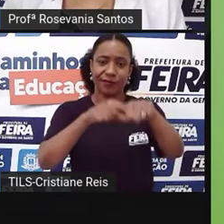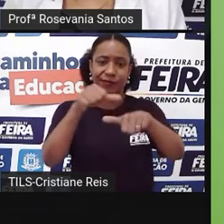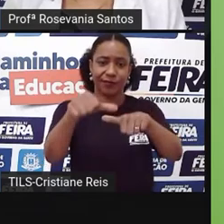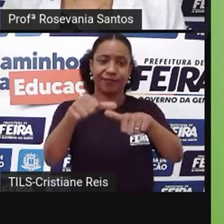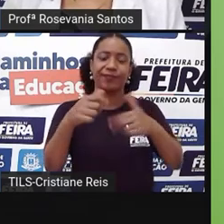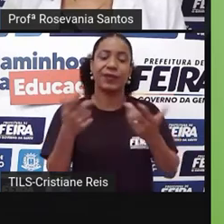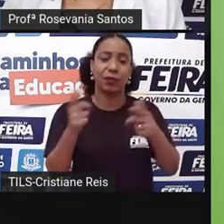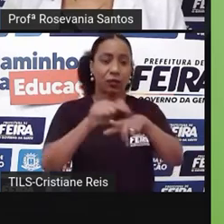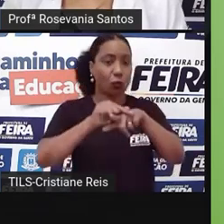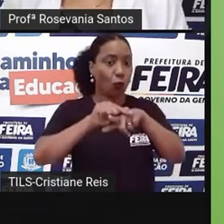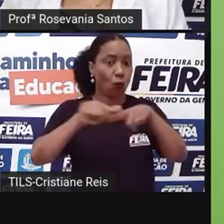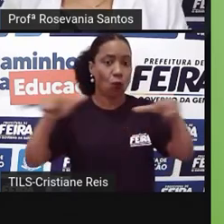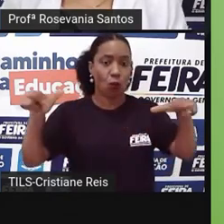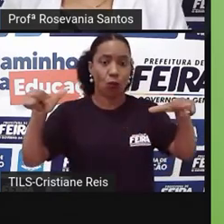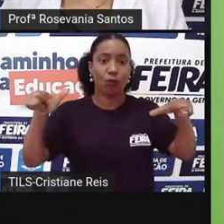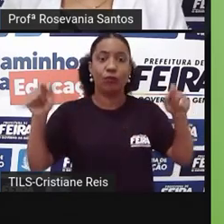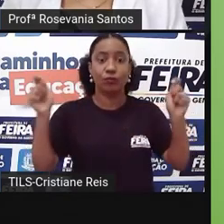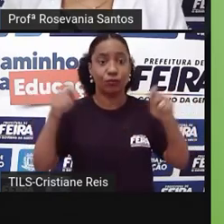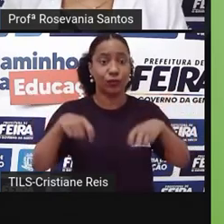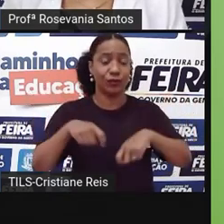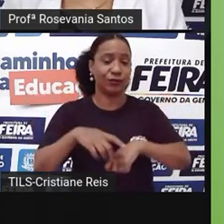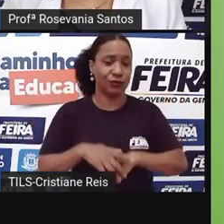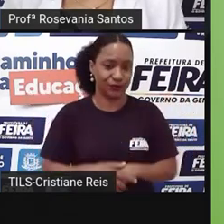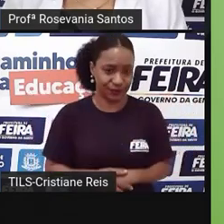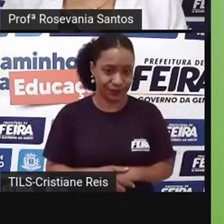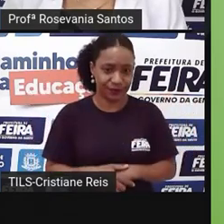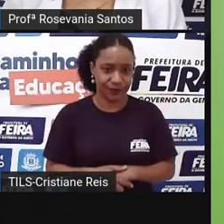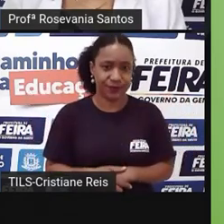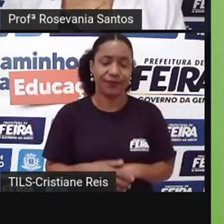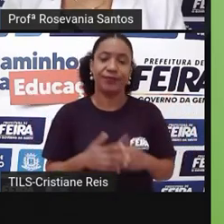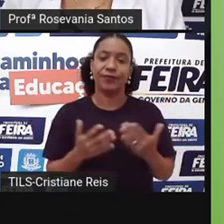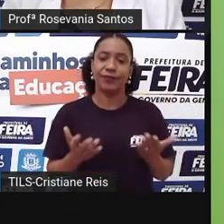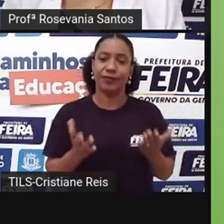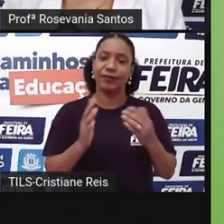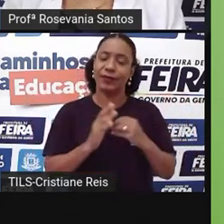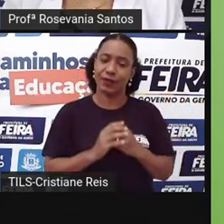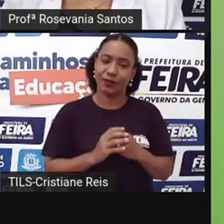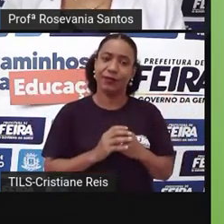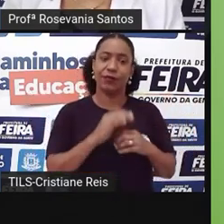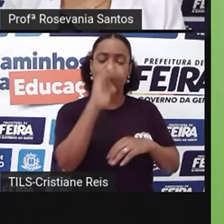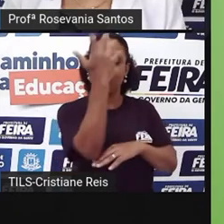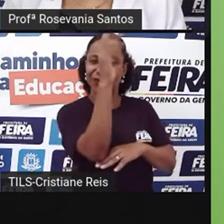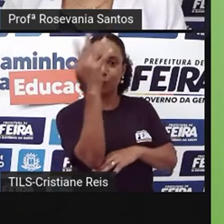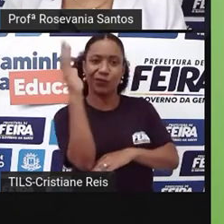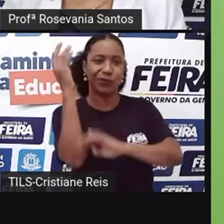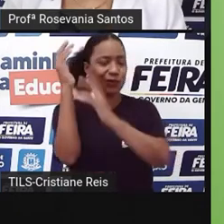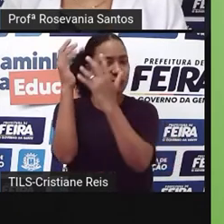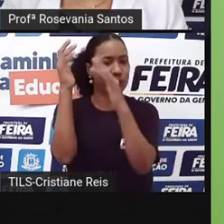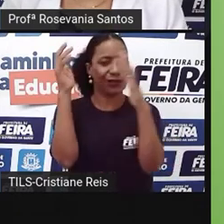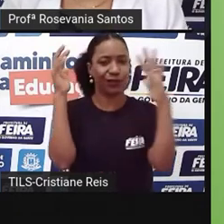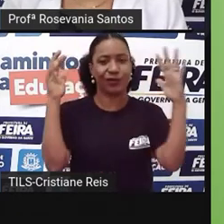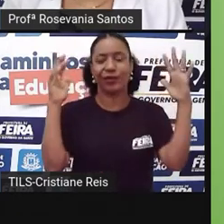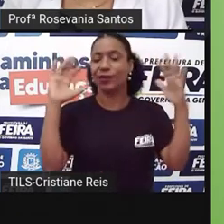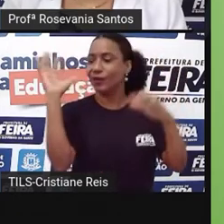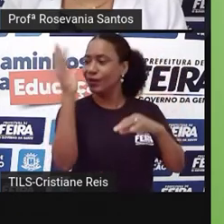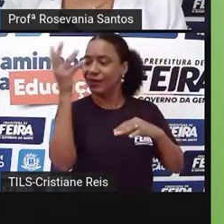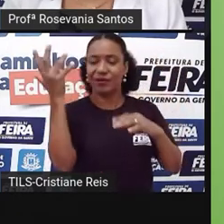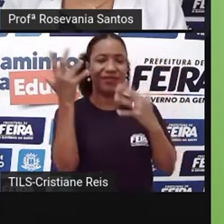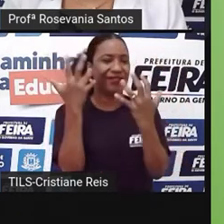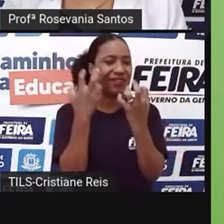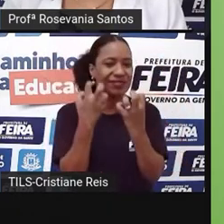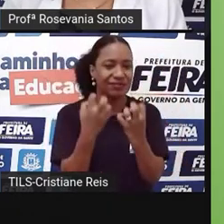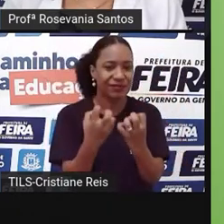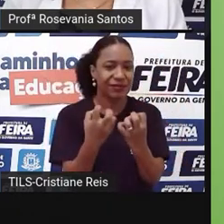de deserto mesmo. Então, quando eu vou tirando essa vegetação, eu vou mudando o clima, vou deixando ele mais seco, eu vou deixando o solo mais